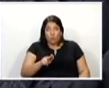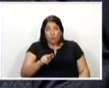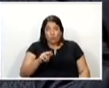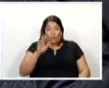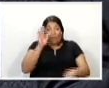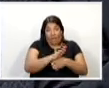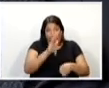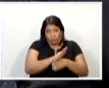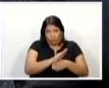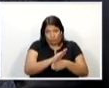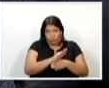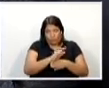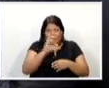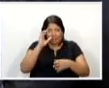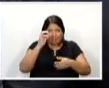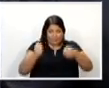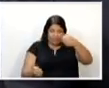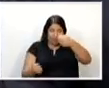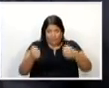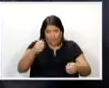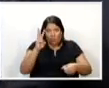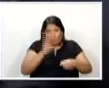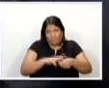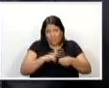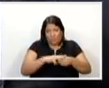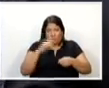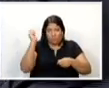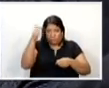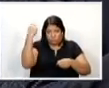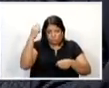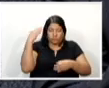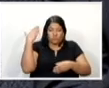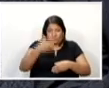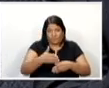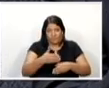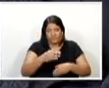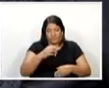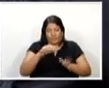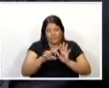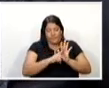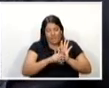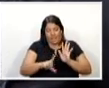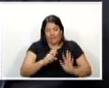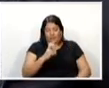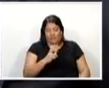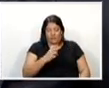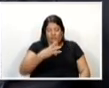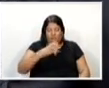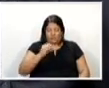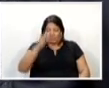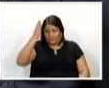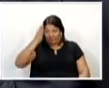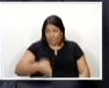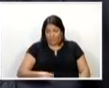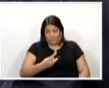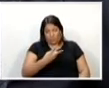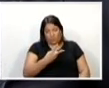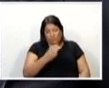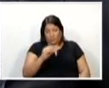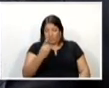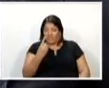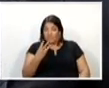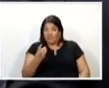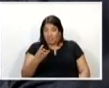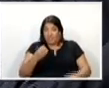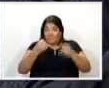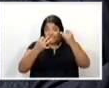Socorro da Prefeitura. É o projeto de lei número 530 barra 2013, que dispõe sobre a proibição